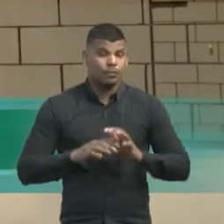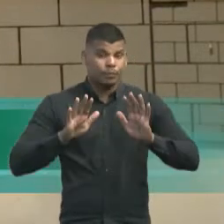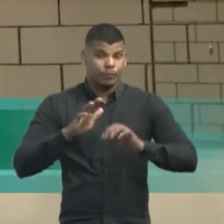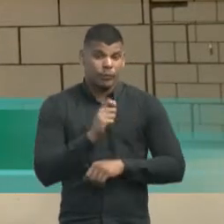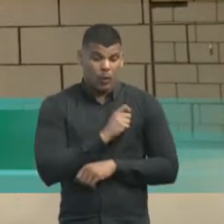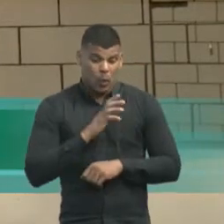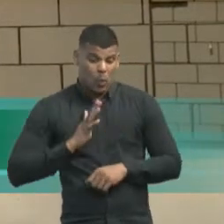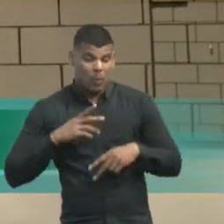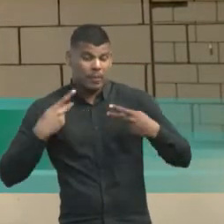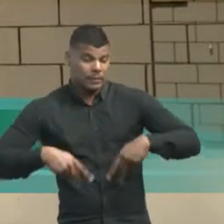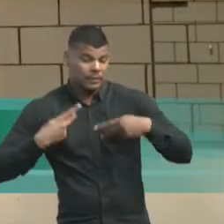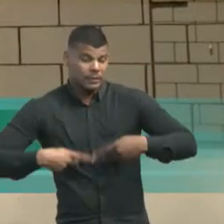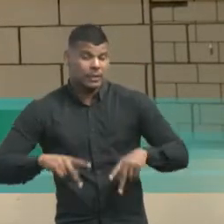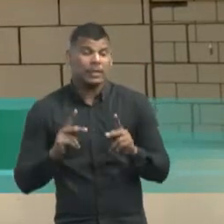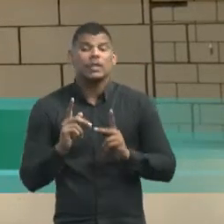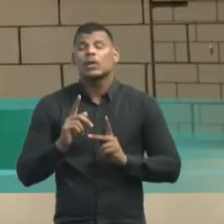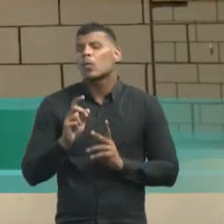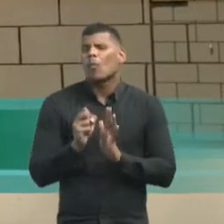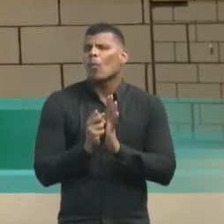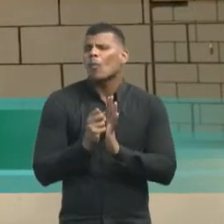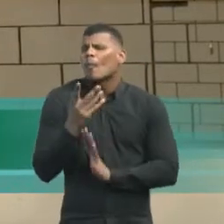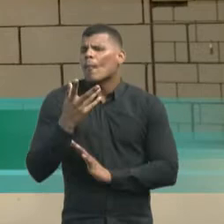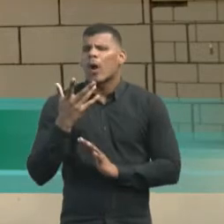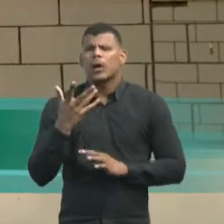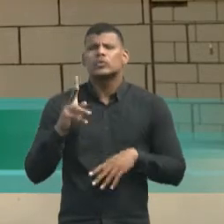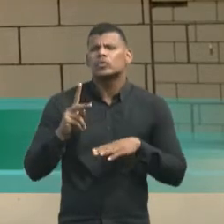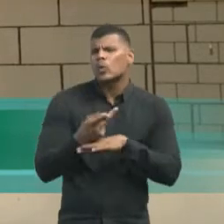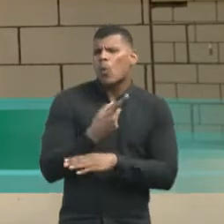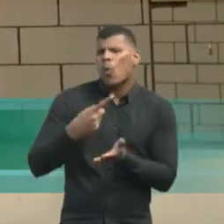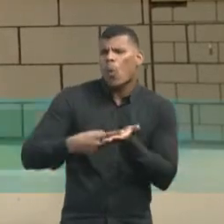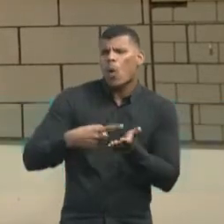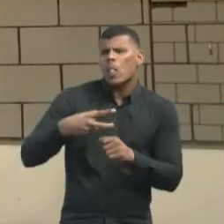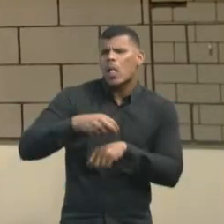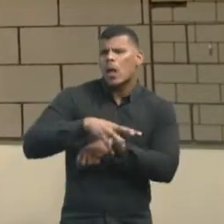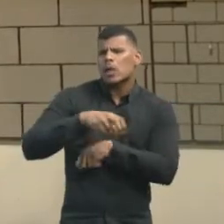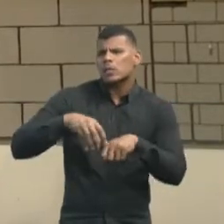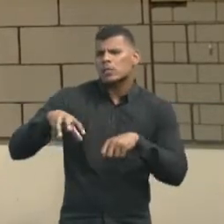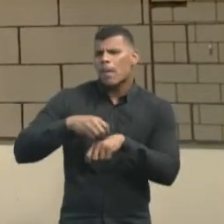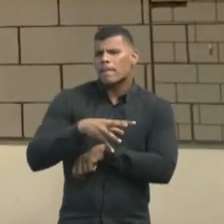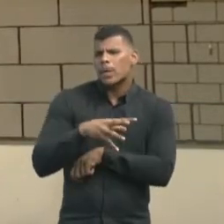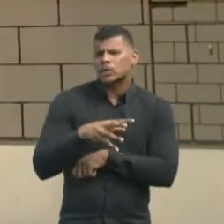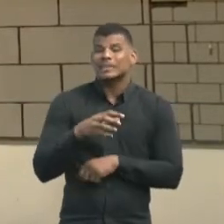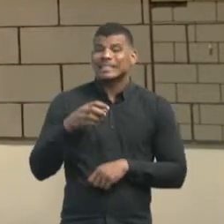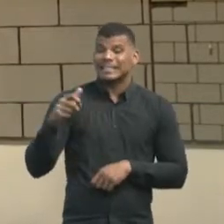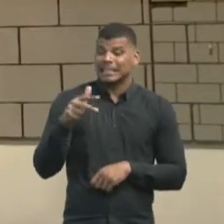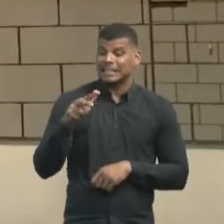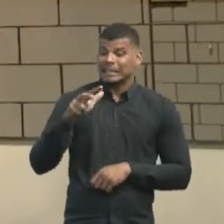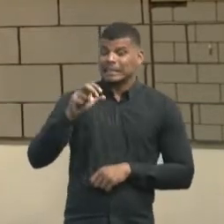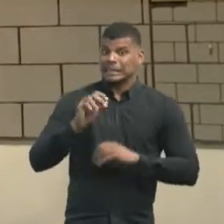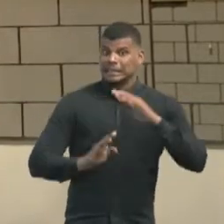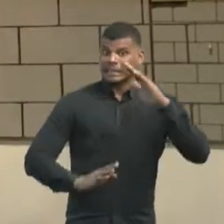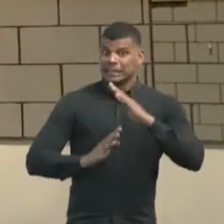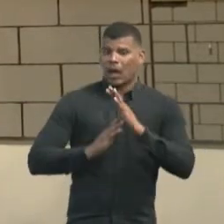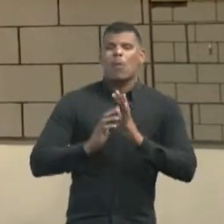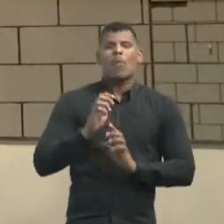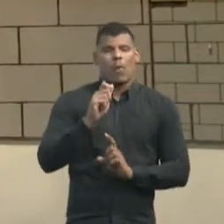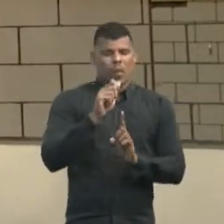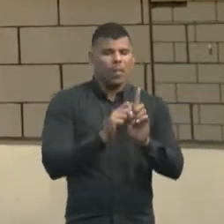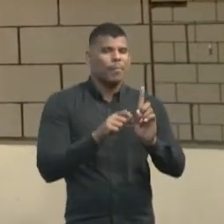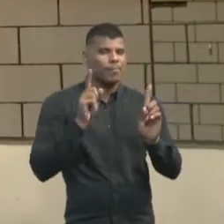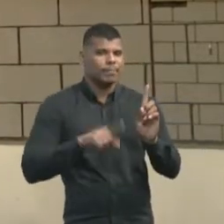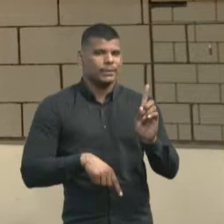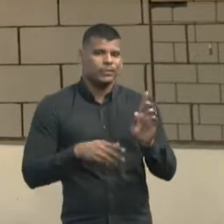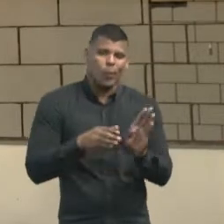Bezerra, são realizados, em média, cerca de 150 atendimentos por mês, entre orientações,